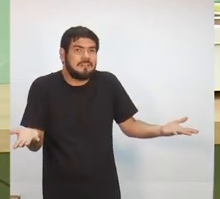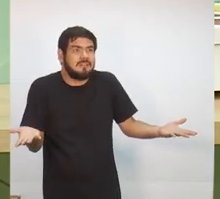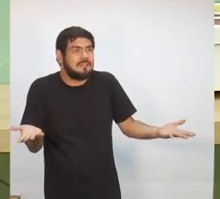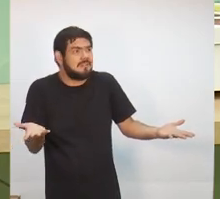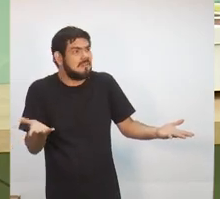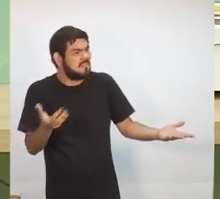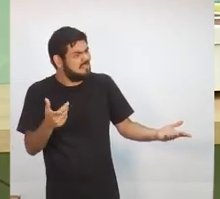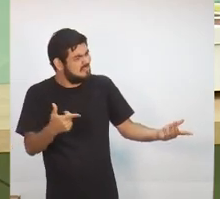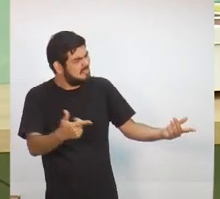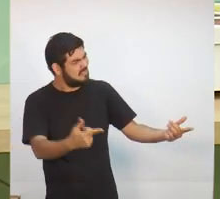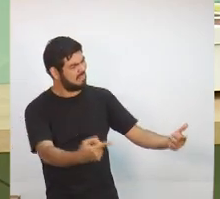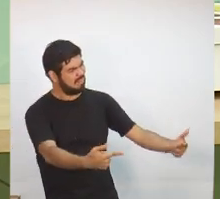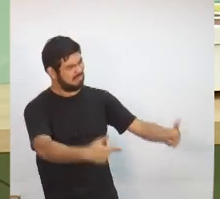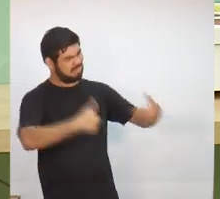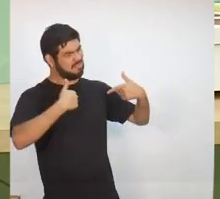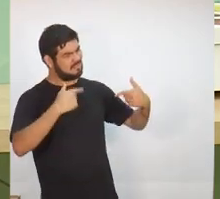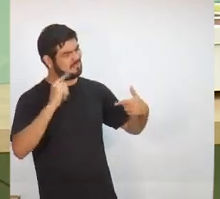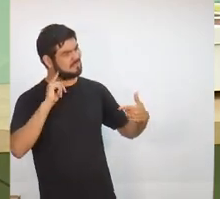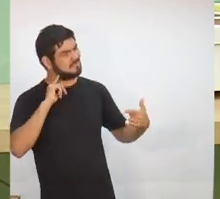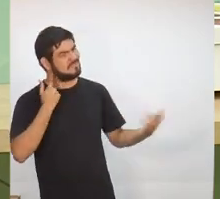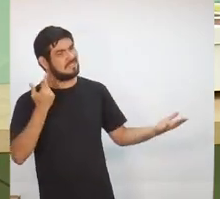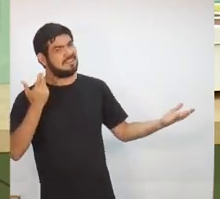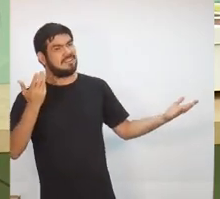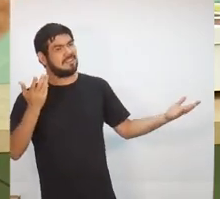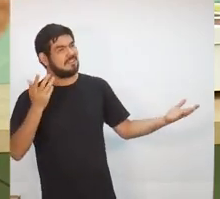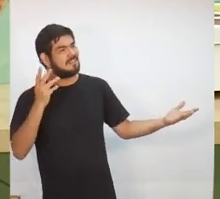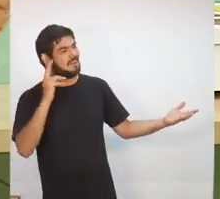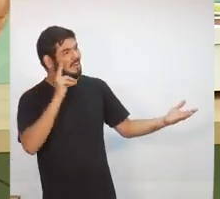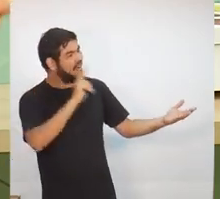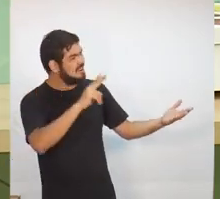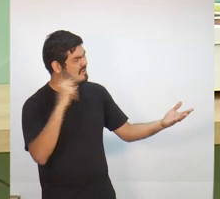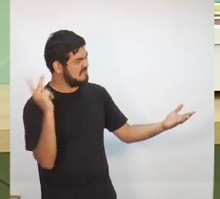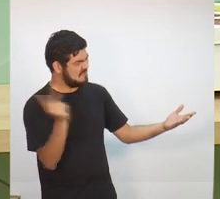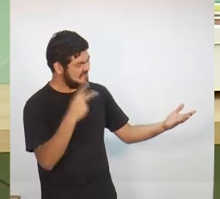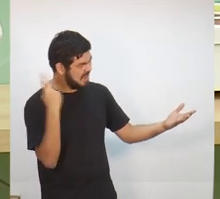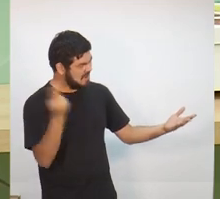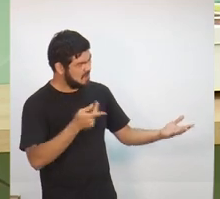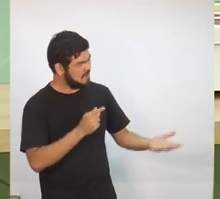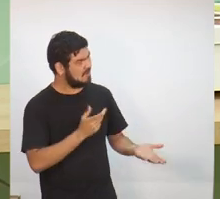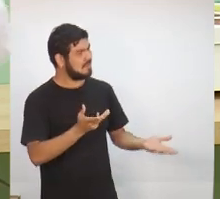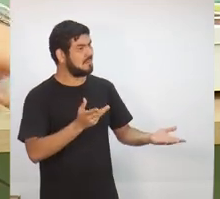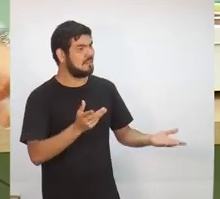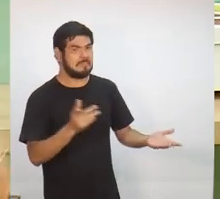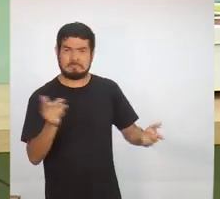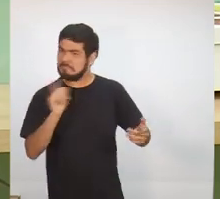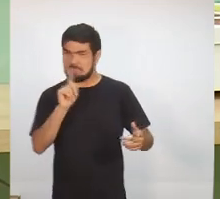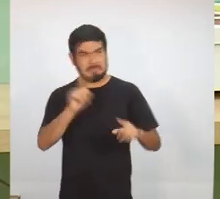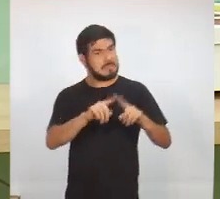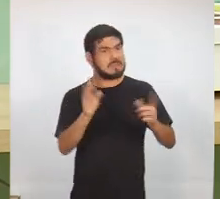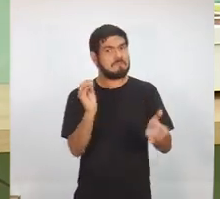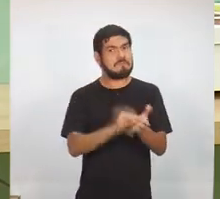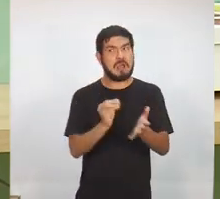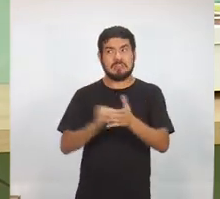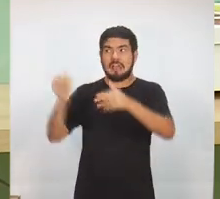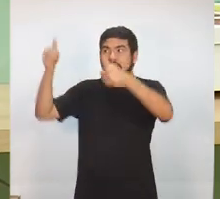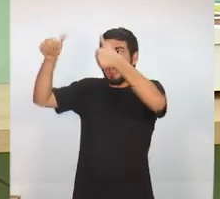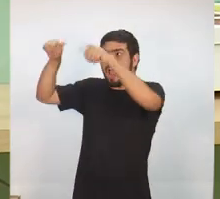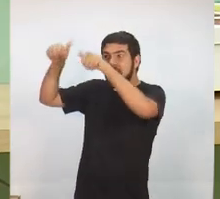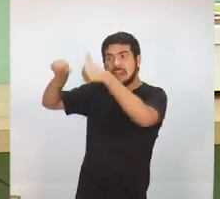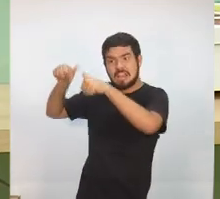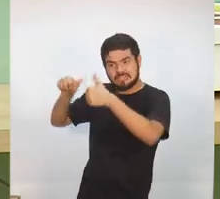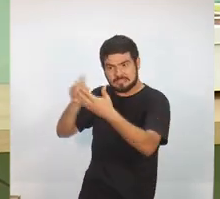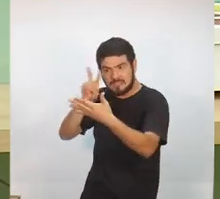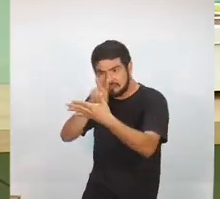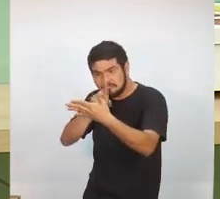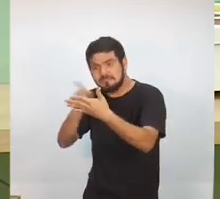denegrir um programa vitorioso, se olha pelo valor que foi gasto. Mas se não se analisa a planilha, não dá para fazer